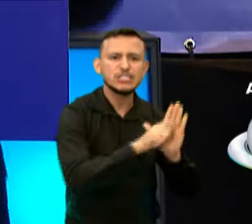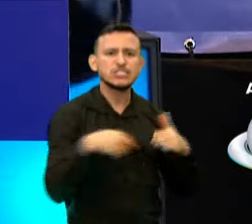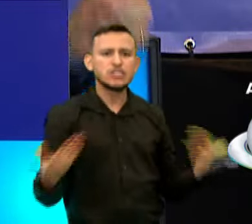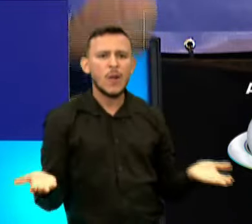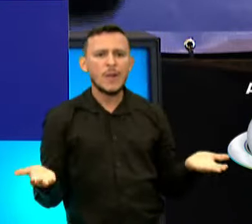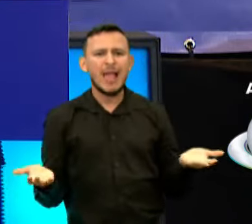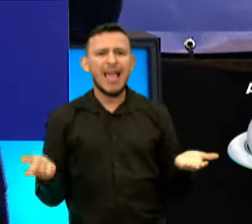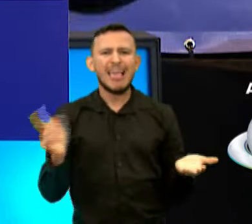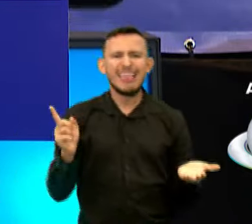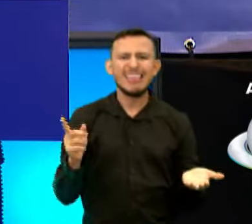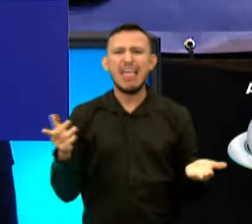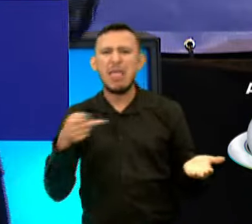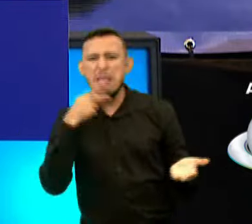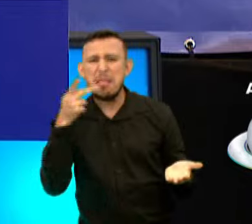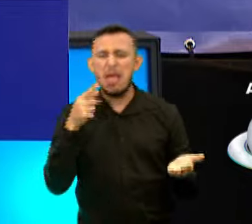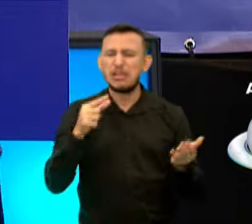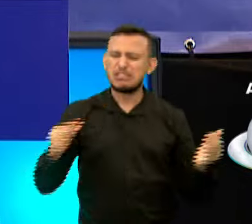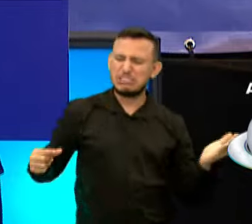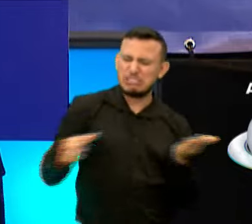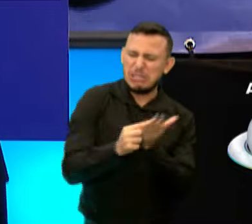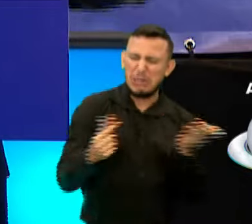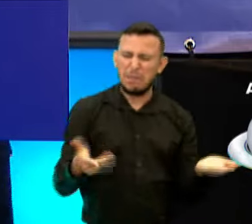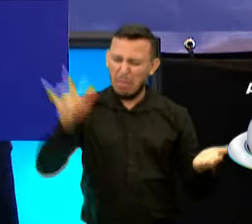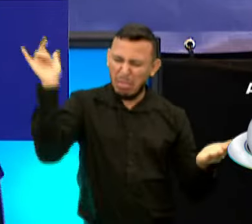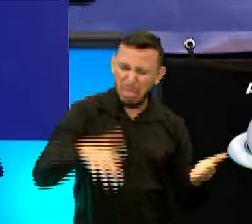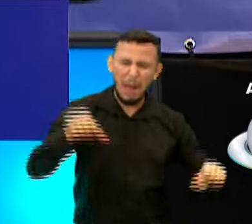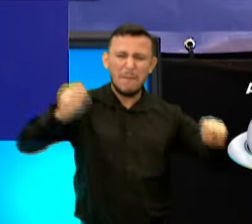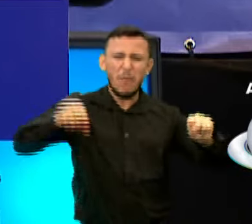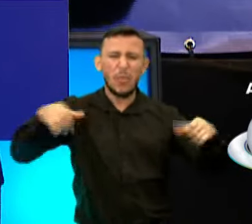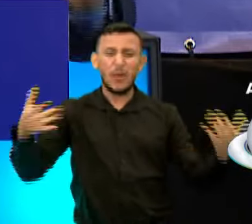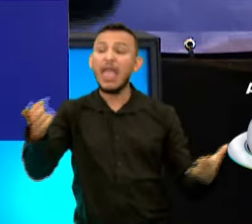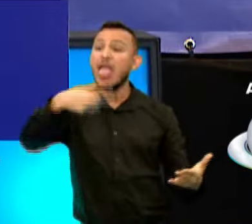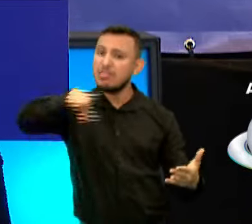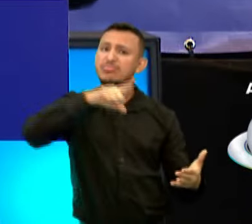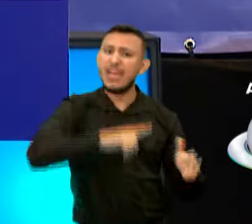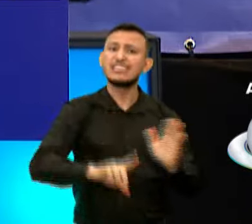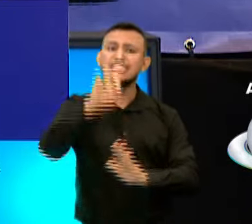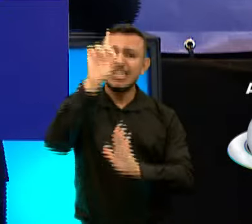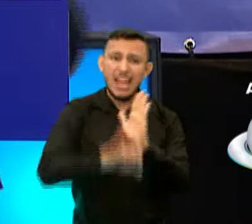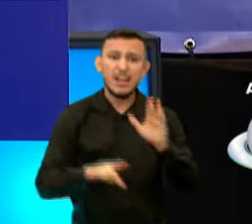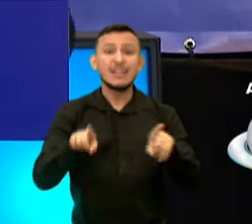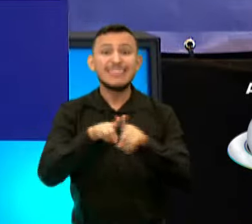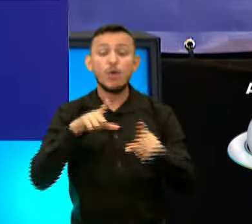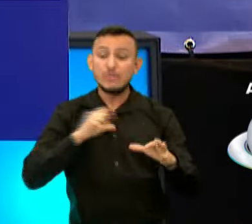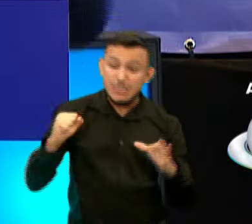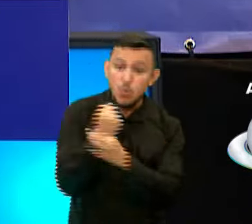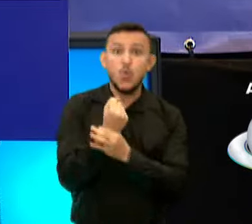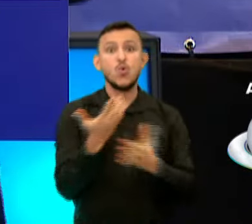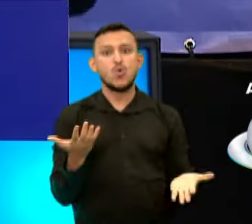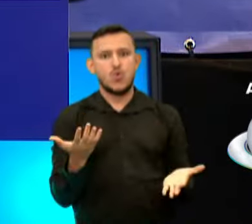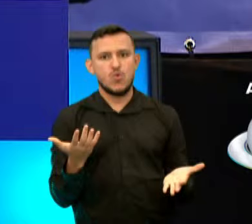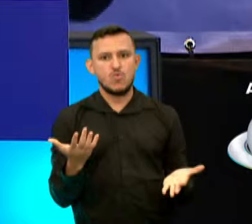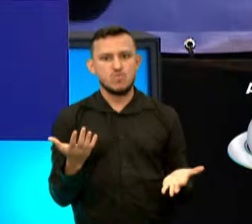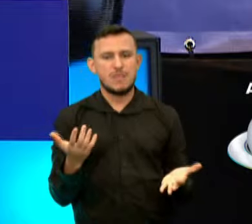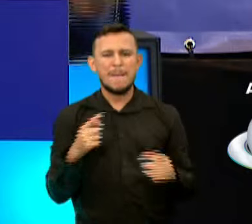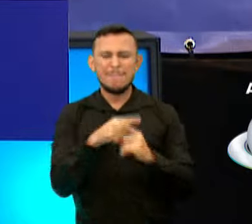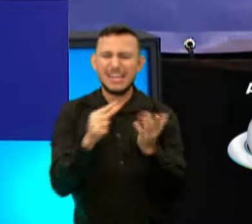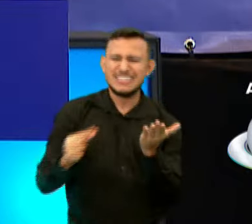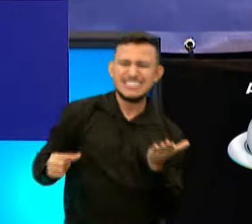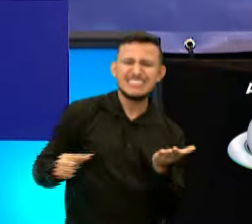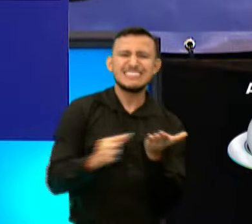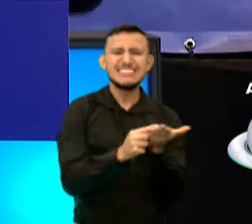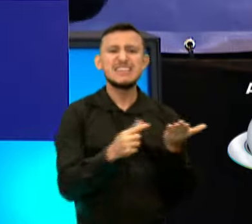drogas. E um negócio de microchip. Os motoqueiros têm direito a ter um seguro. Mas